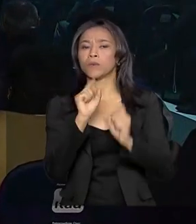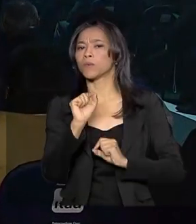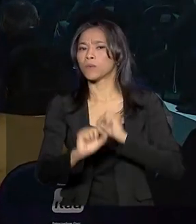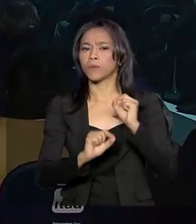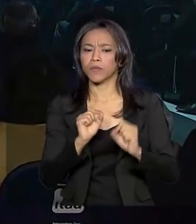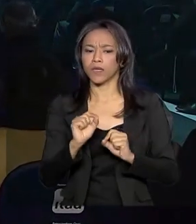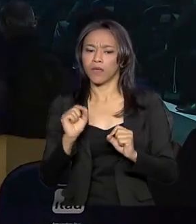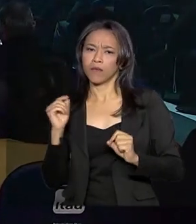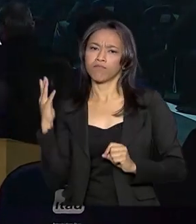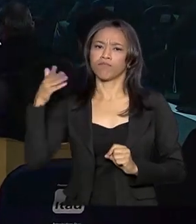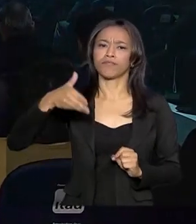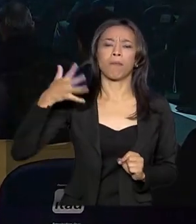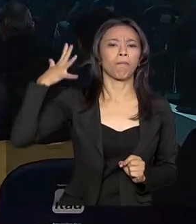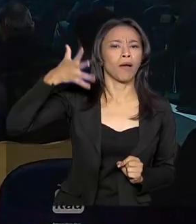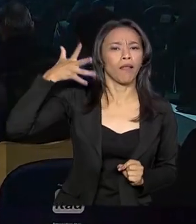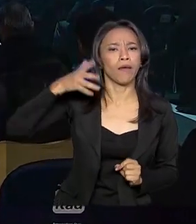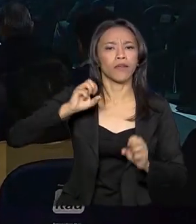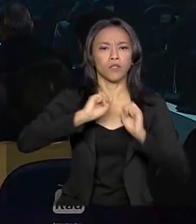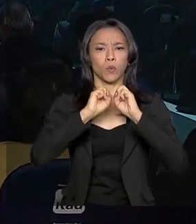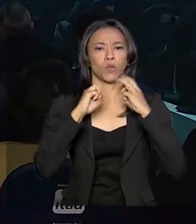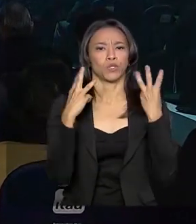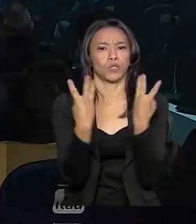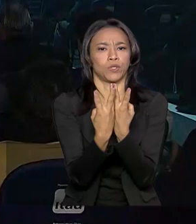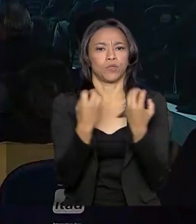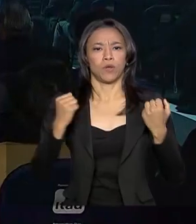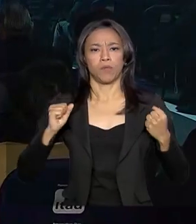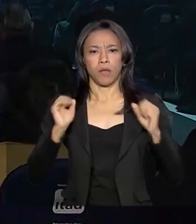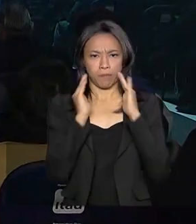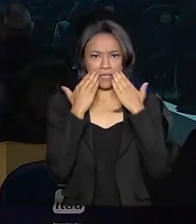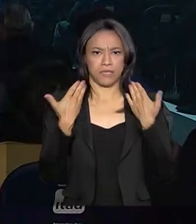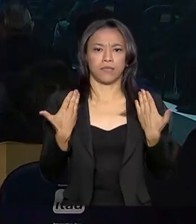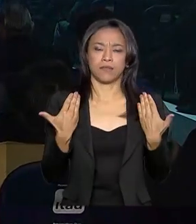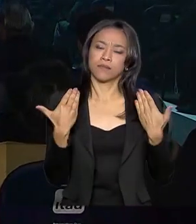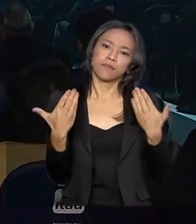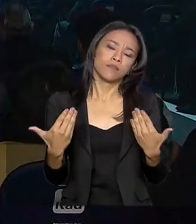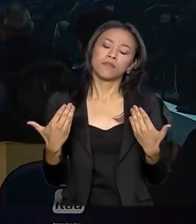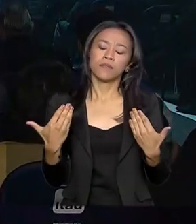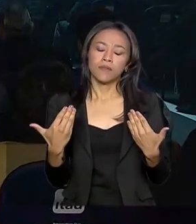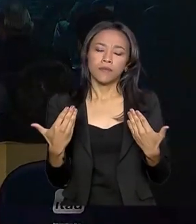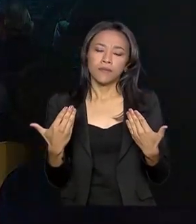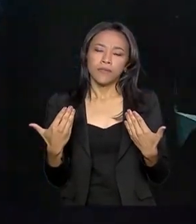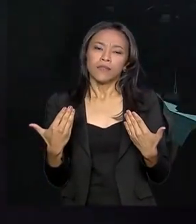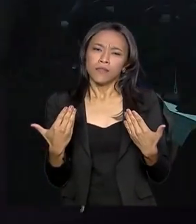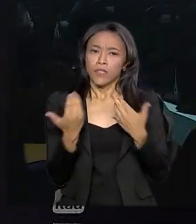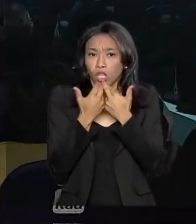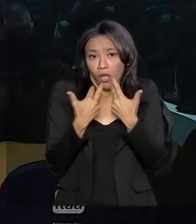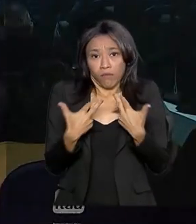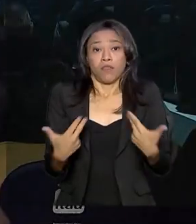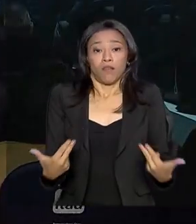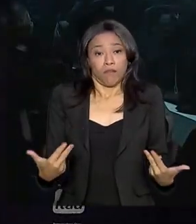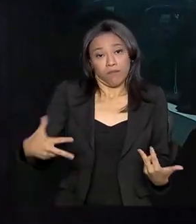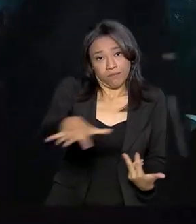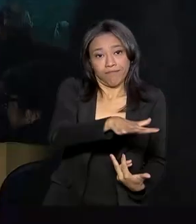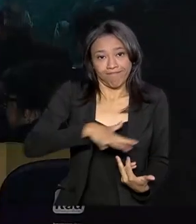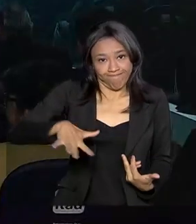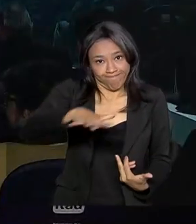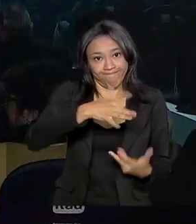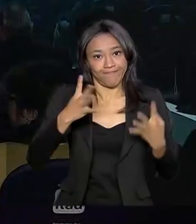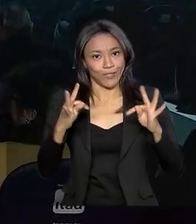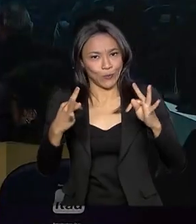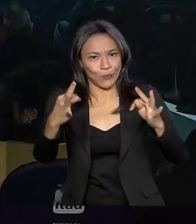palestras, workshops para a apresentação das novidades, tecnologias,